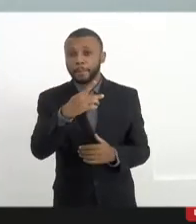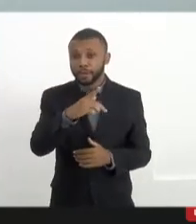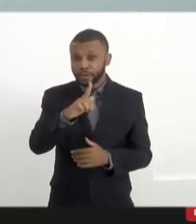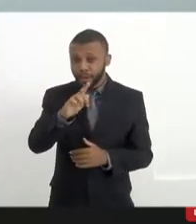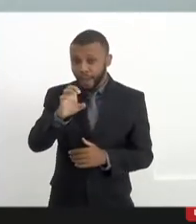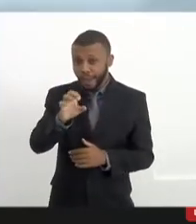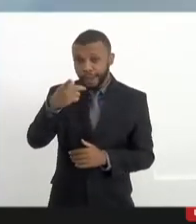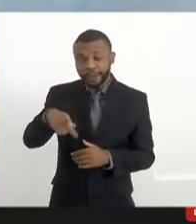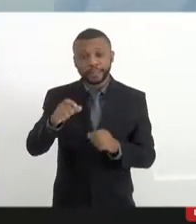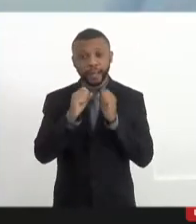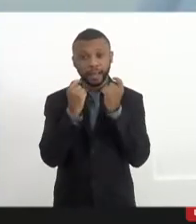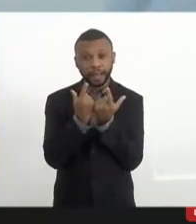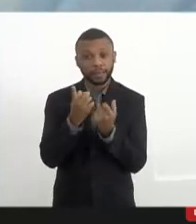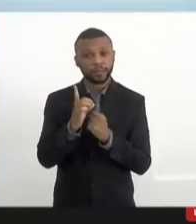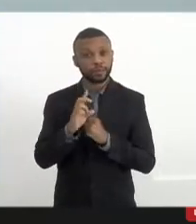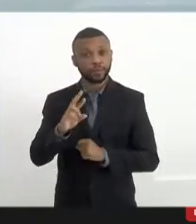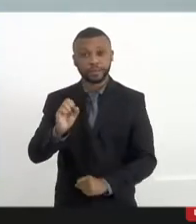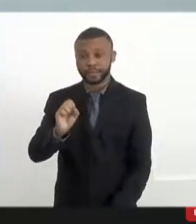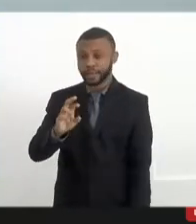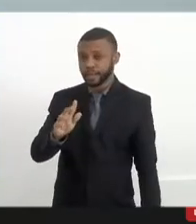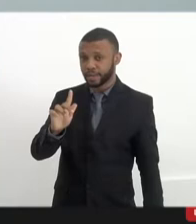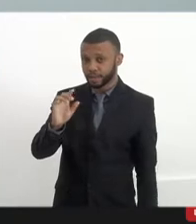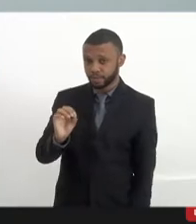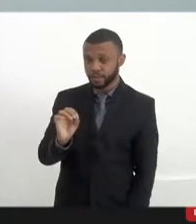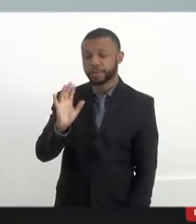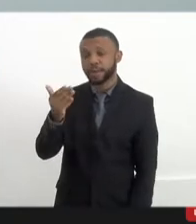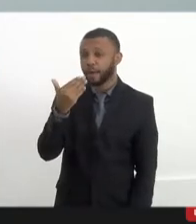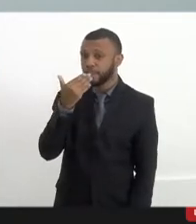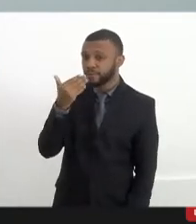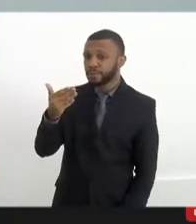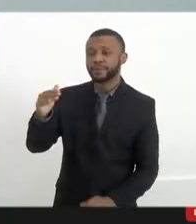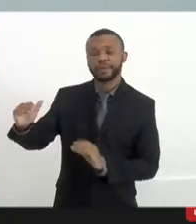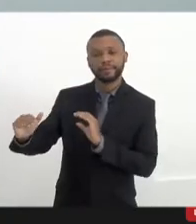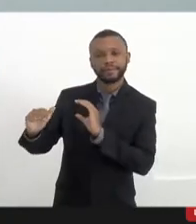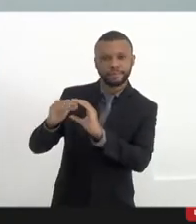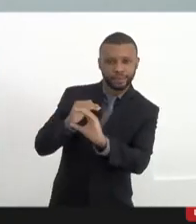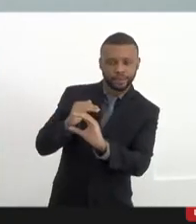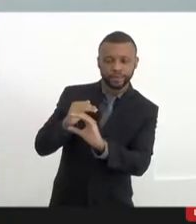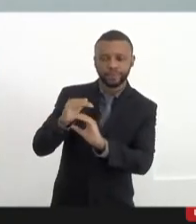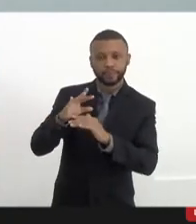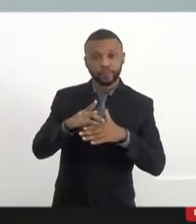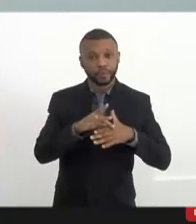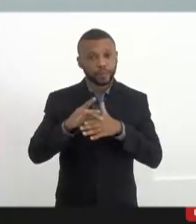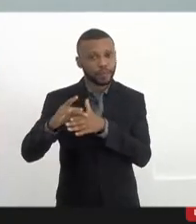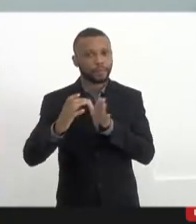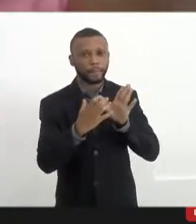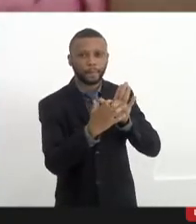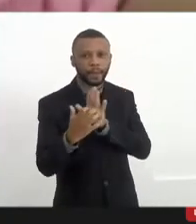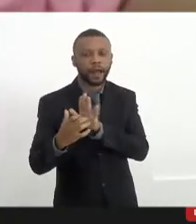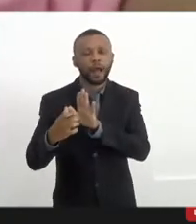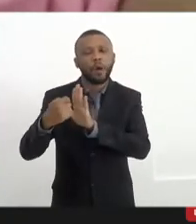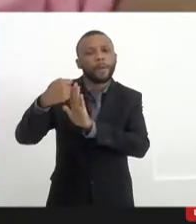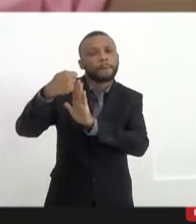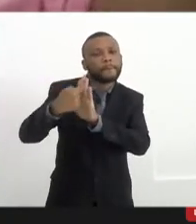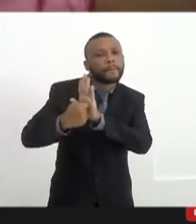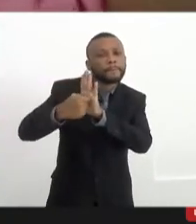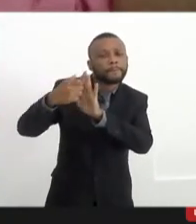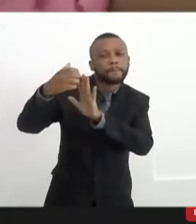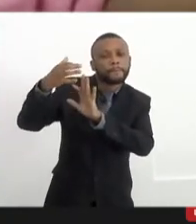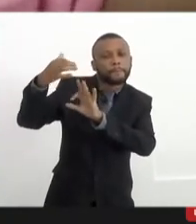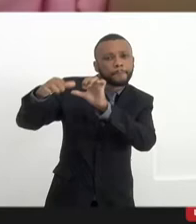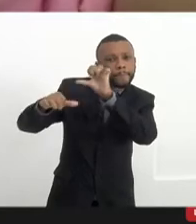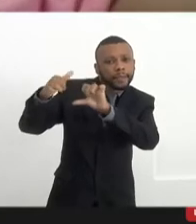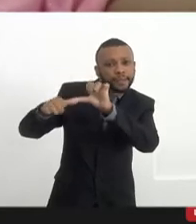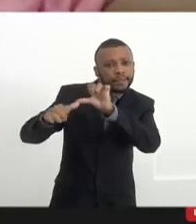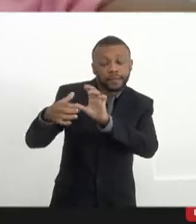Sérgio Pimentel, e já solicitei que envie, em nome da Frente Parlamentar, o parecer, se houver um parecer, evidentemente,